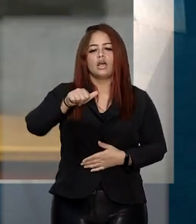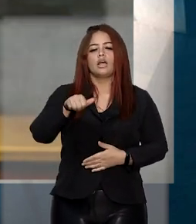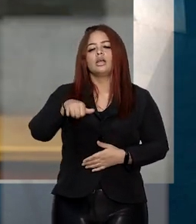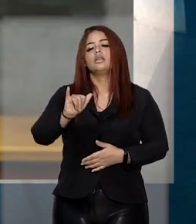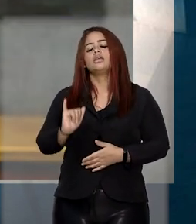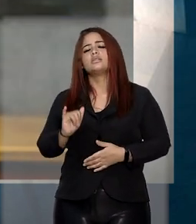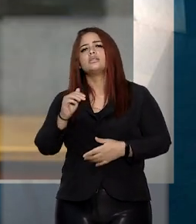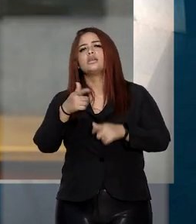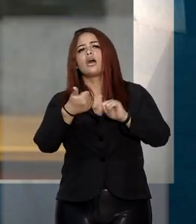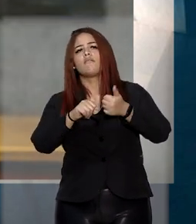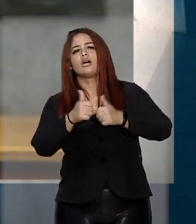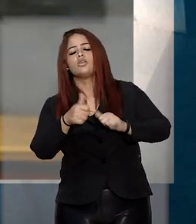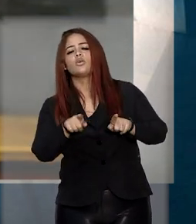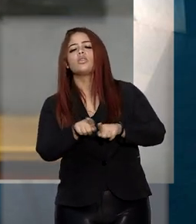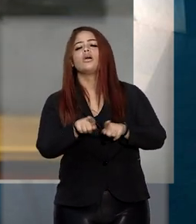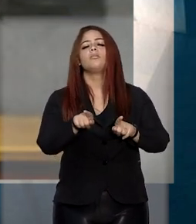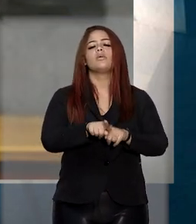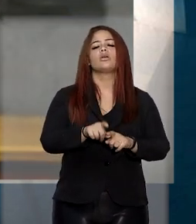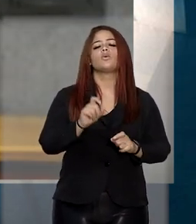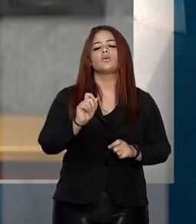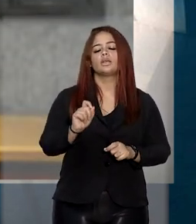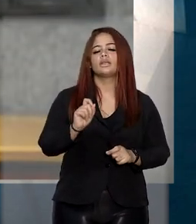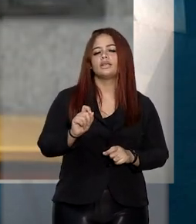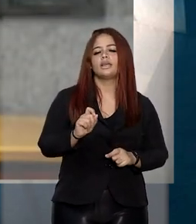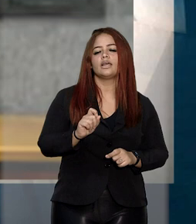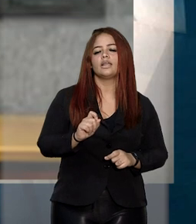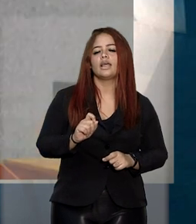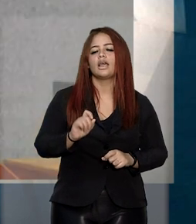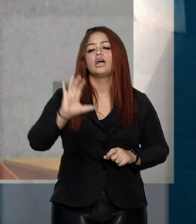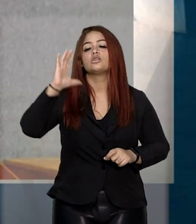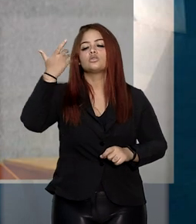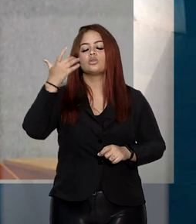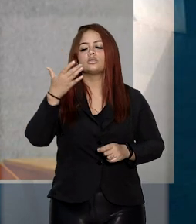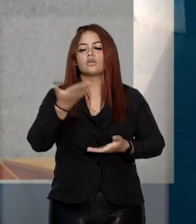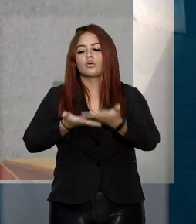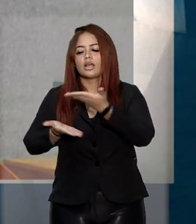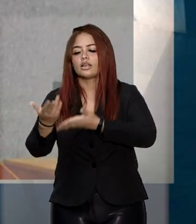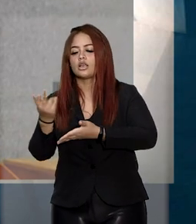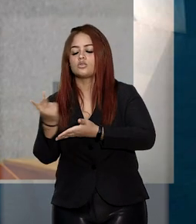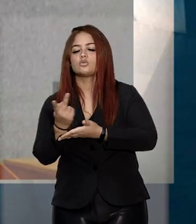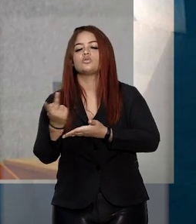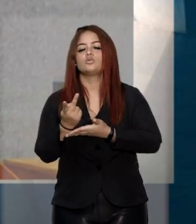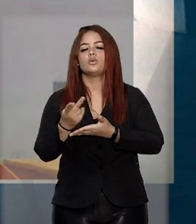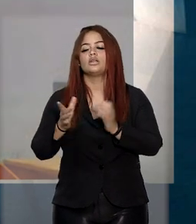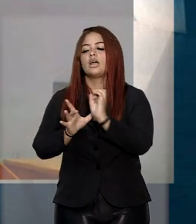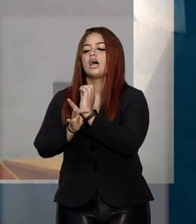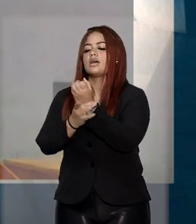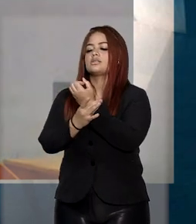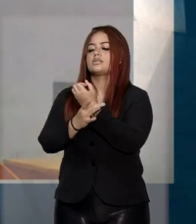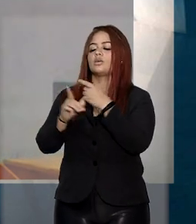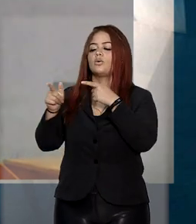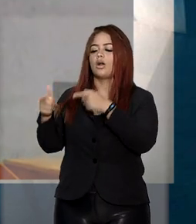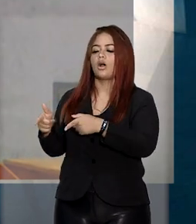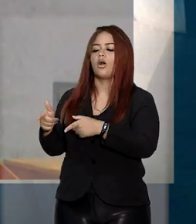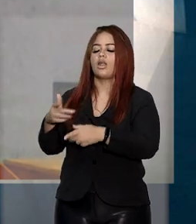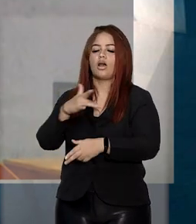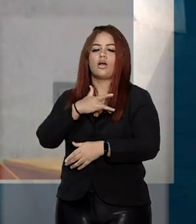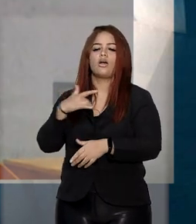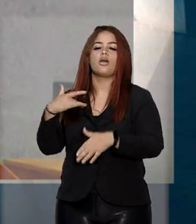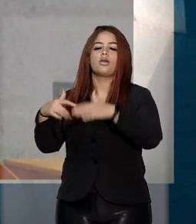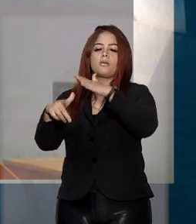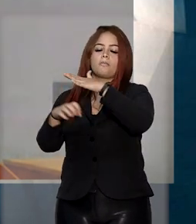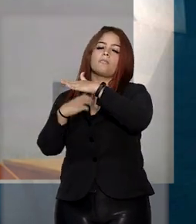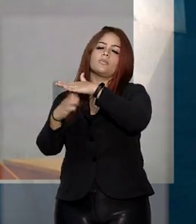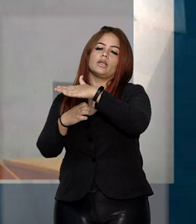avaliou ainda que a solução que atende a ambas as partes é assegurar à operadora o direito de recolher as quantias